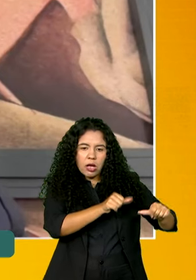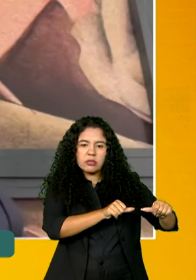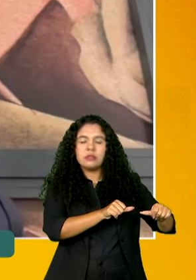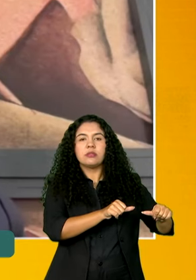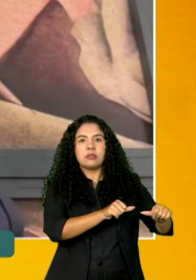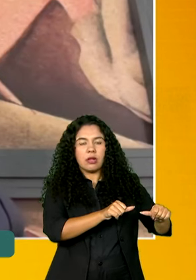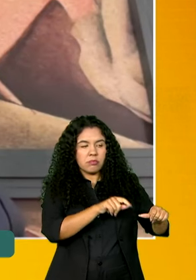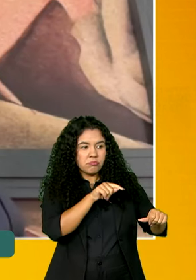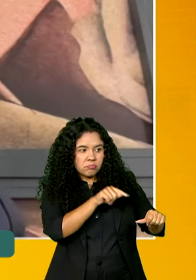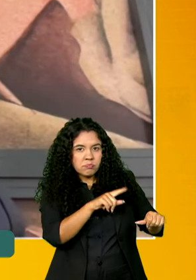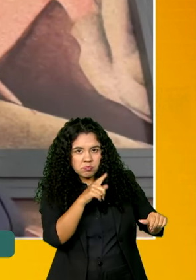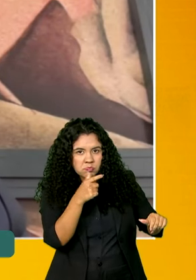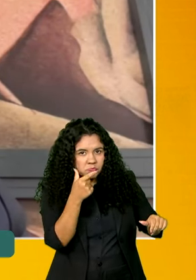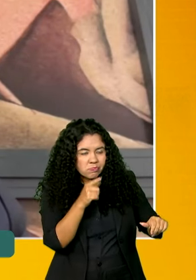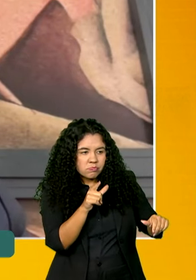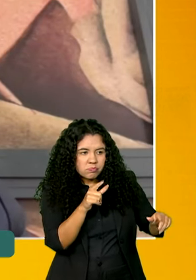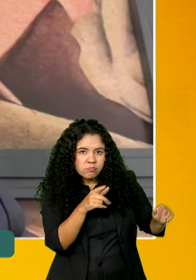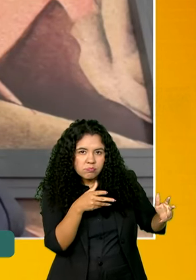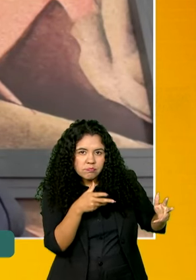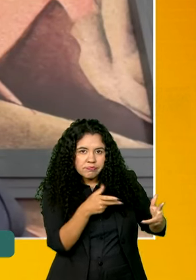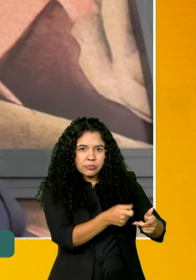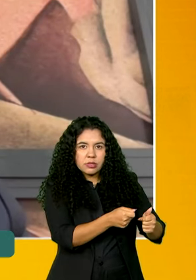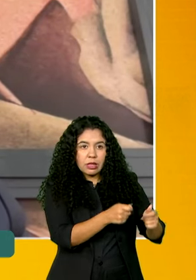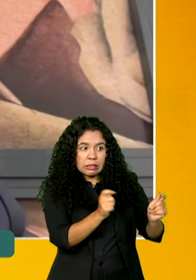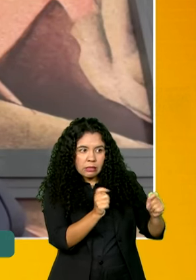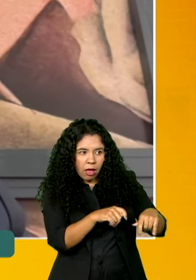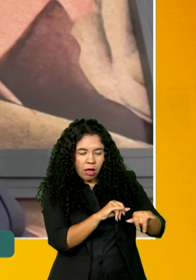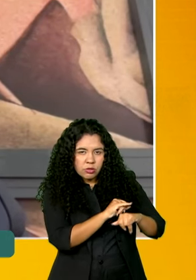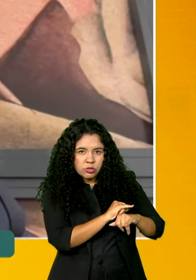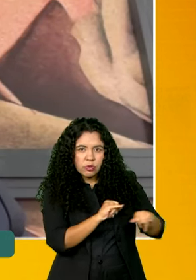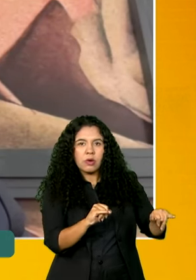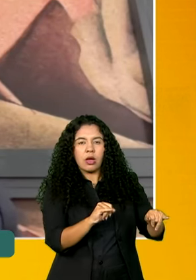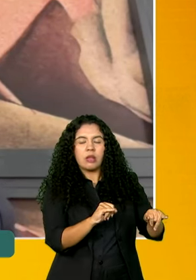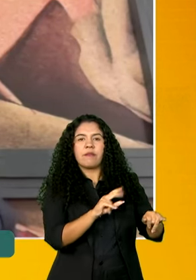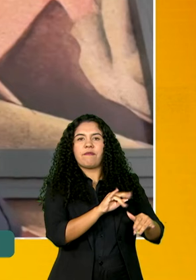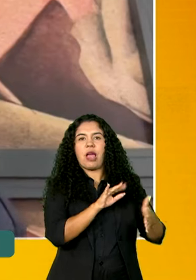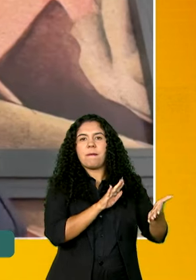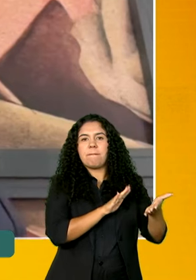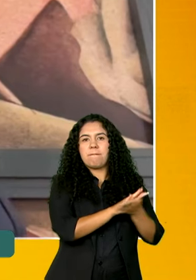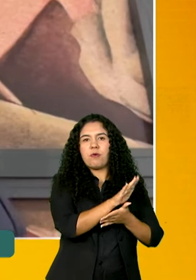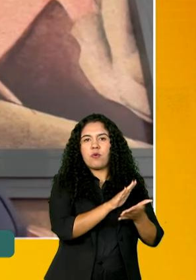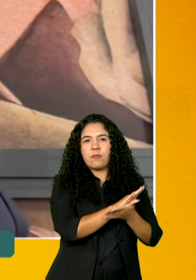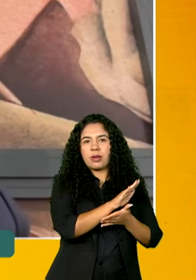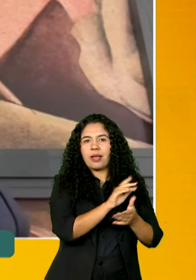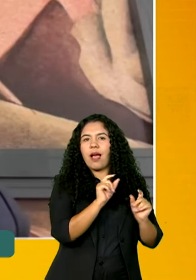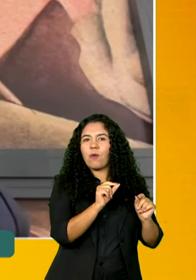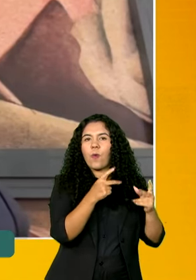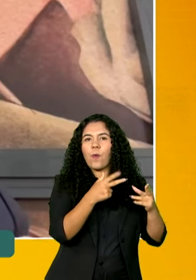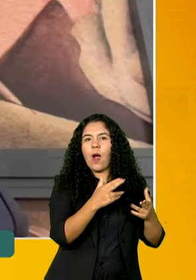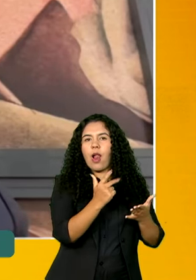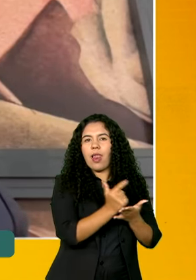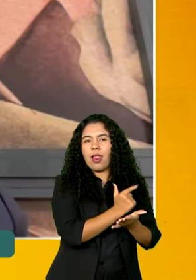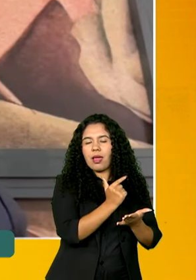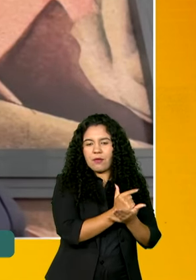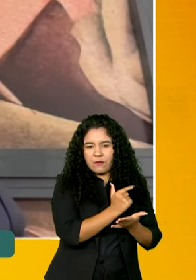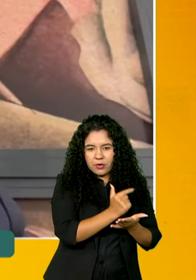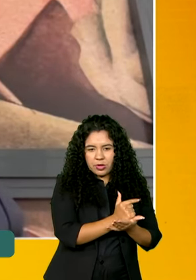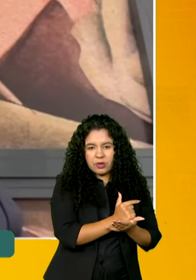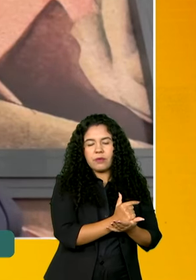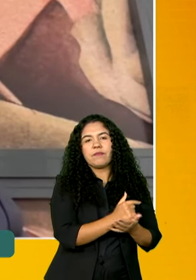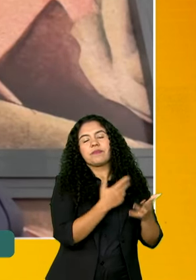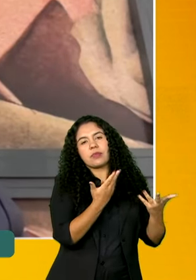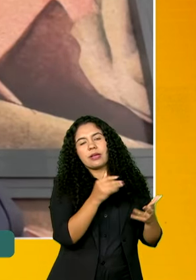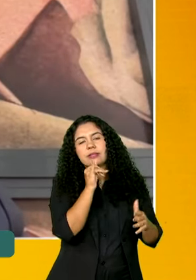qualidade suficiente para serem divulgados, eles serão publicados no formato de livro. E os